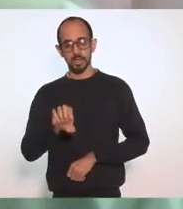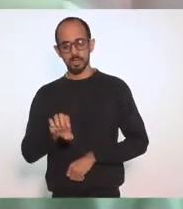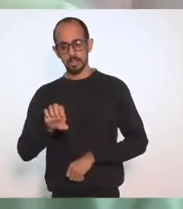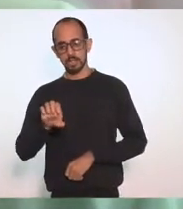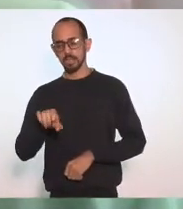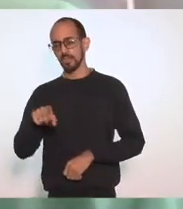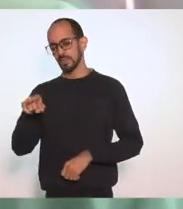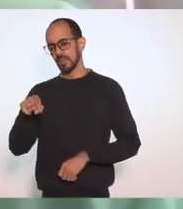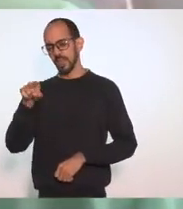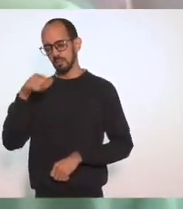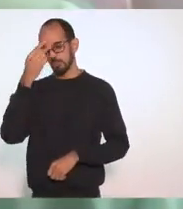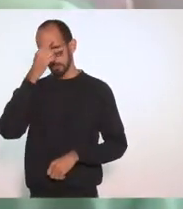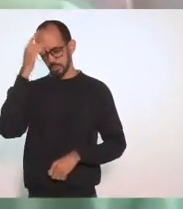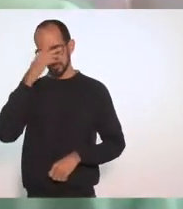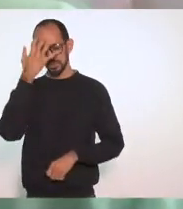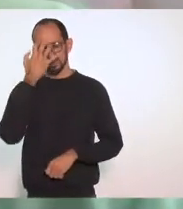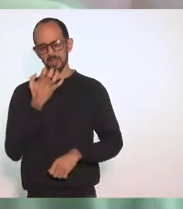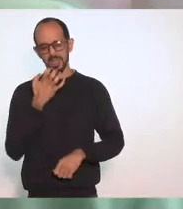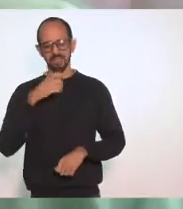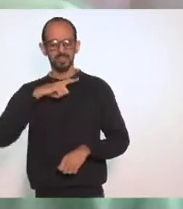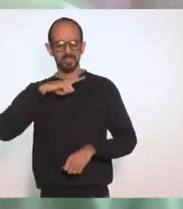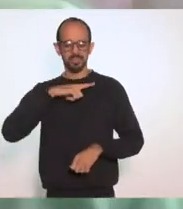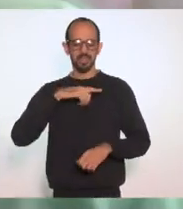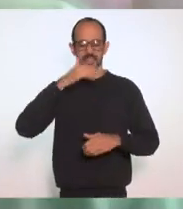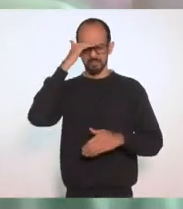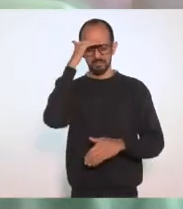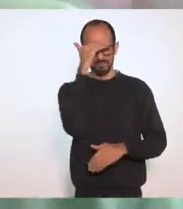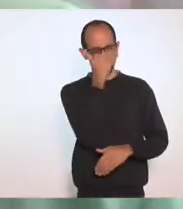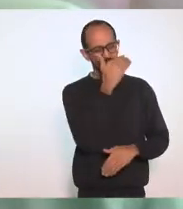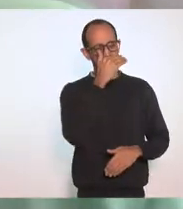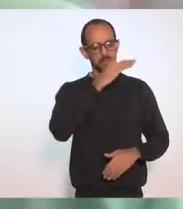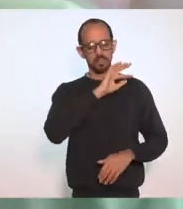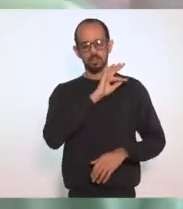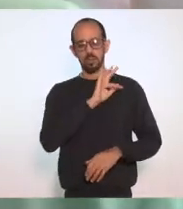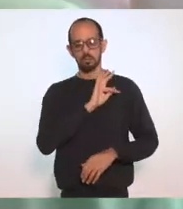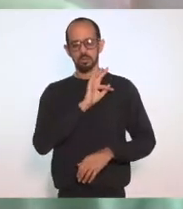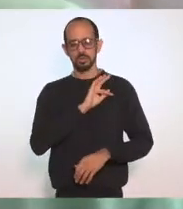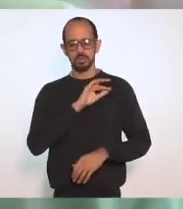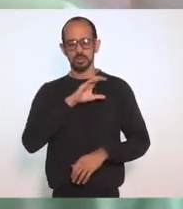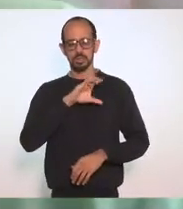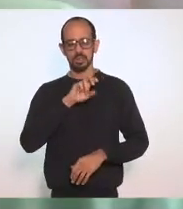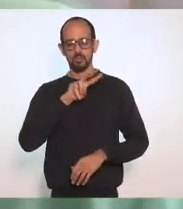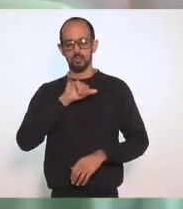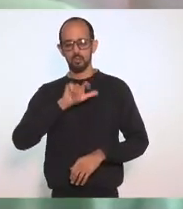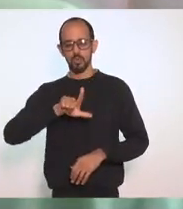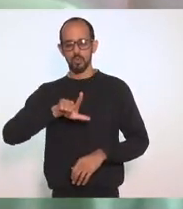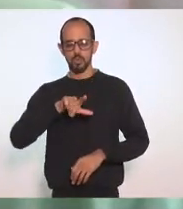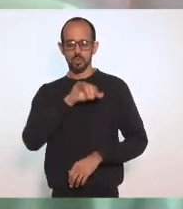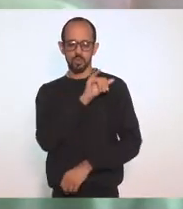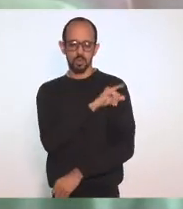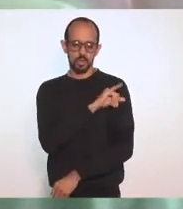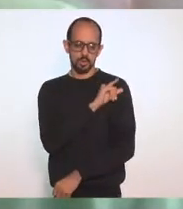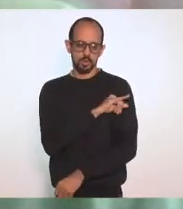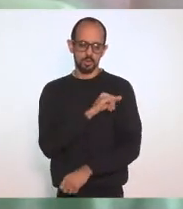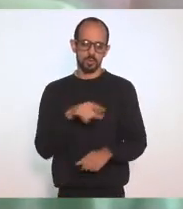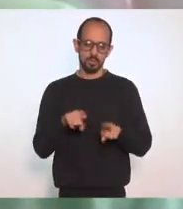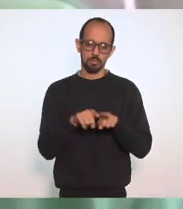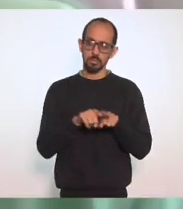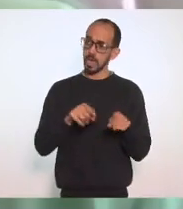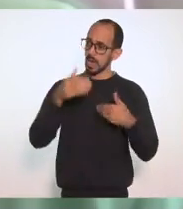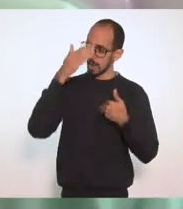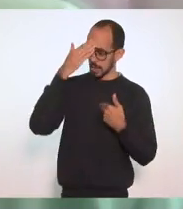sempre teve Com a polícia Civil Do estado do Rio de Janeiro E ressaltar aqui Sobre a gente Agradecer ao senhor Sua